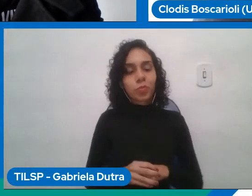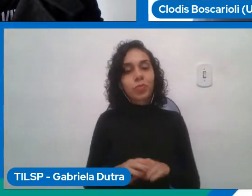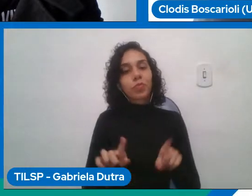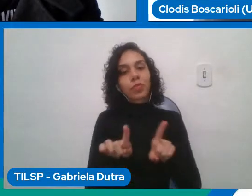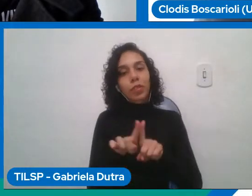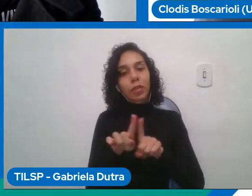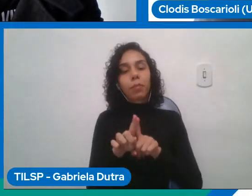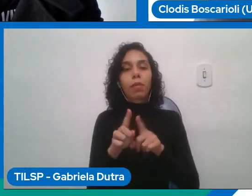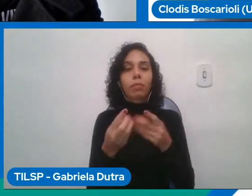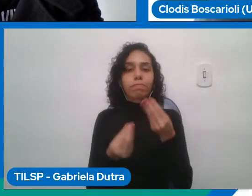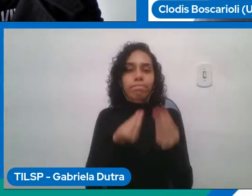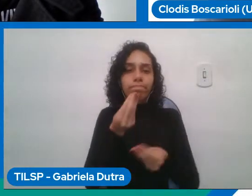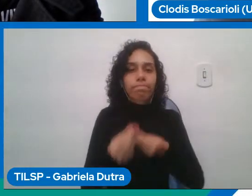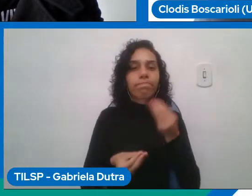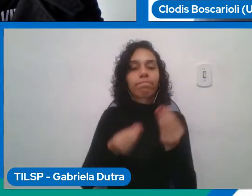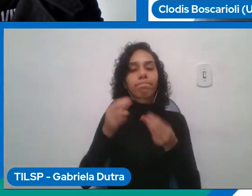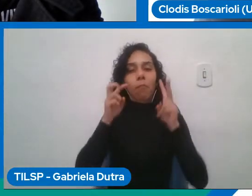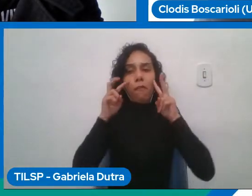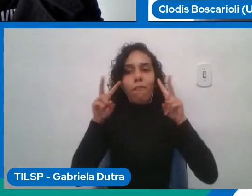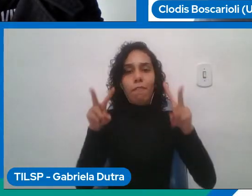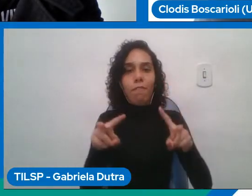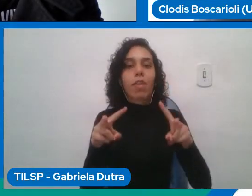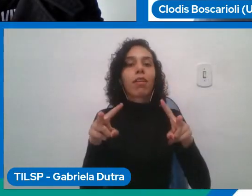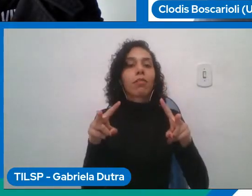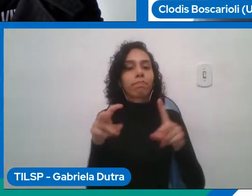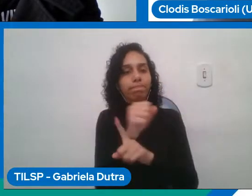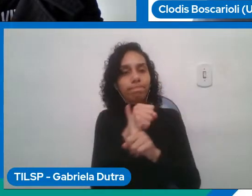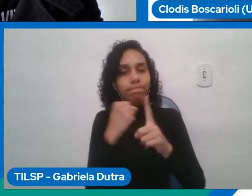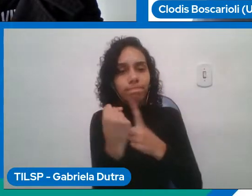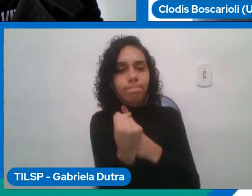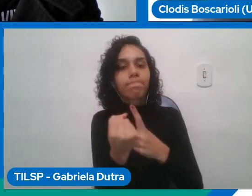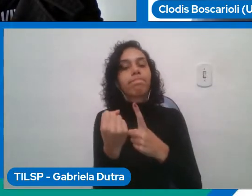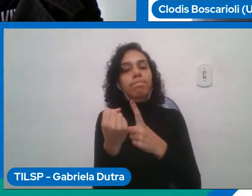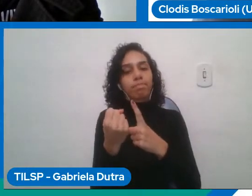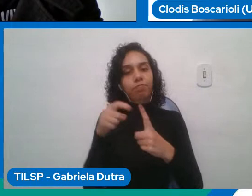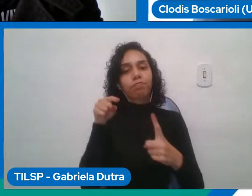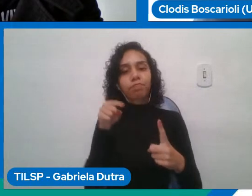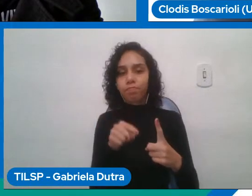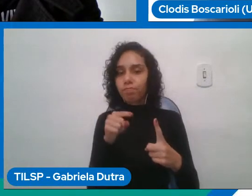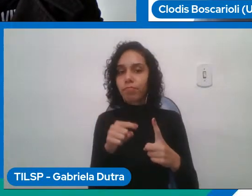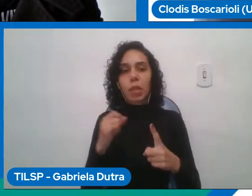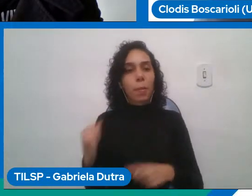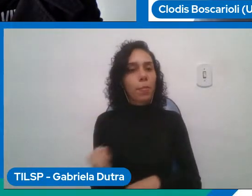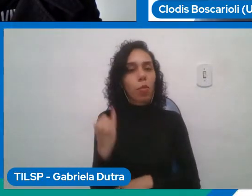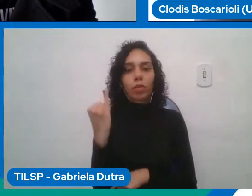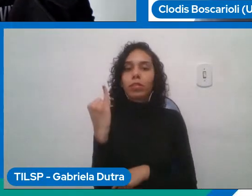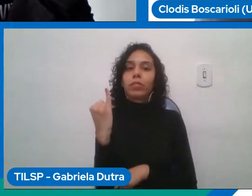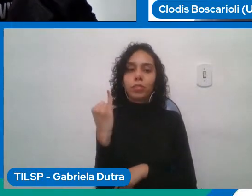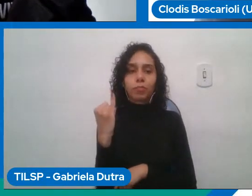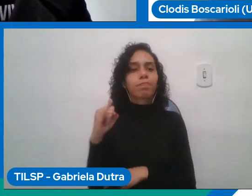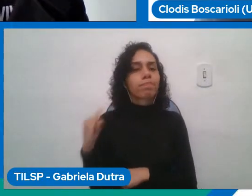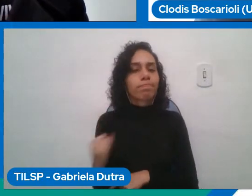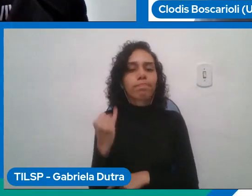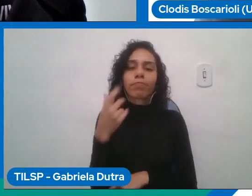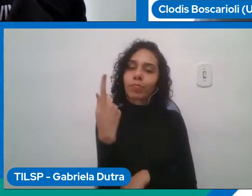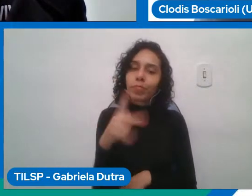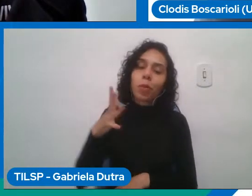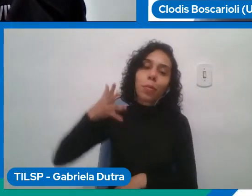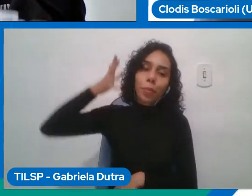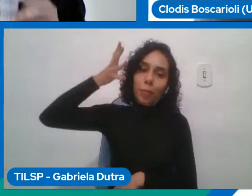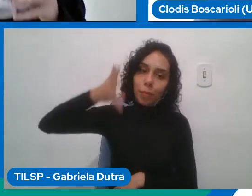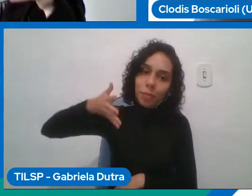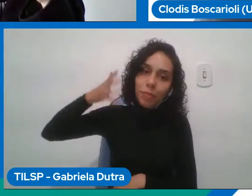sociedade então perfeita mesmo a sua fala agradecemos muito acho que isso vai realmente é uma